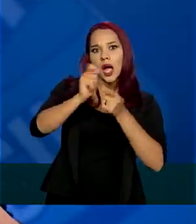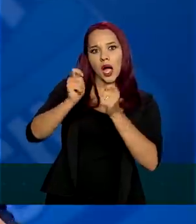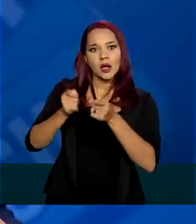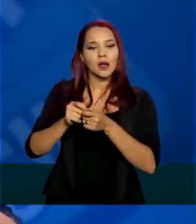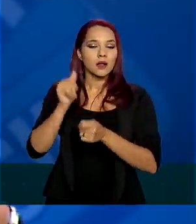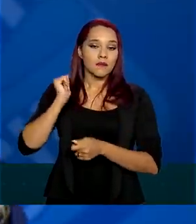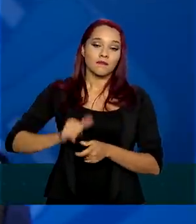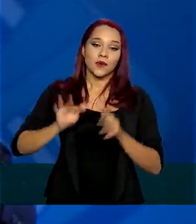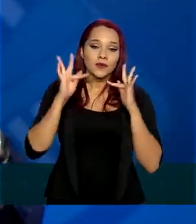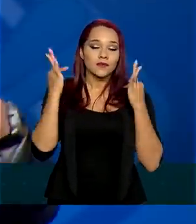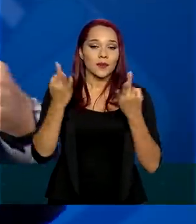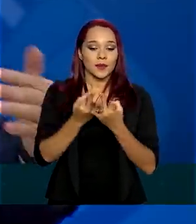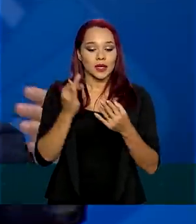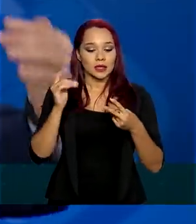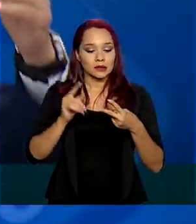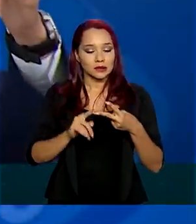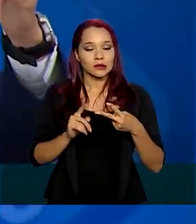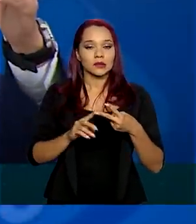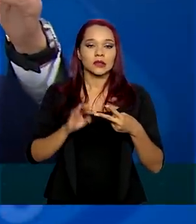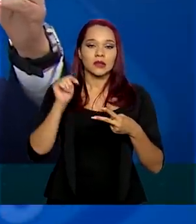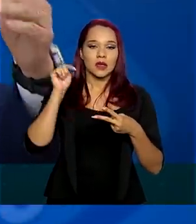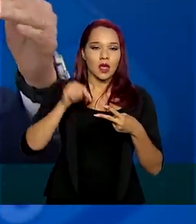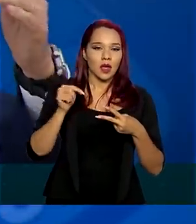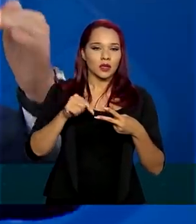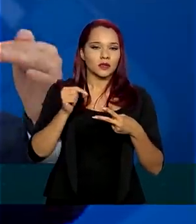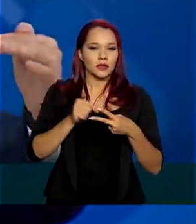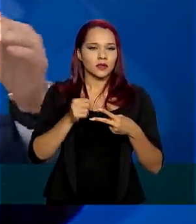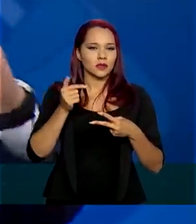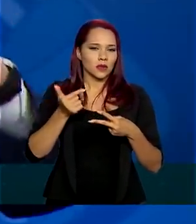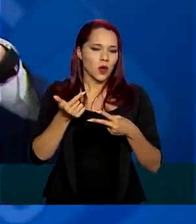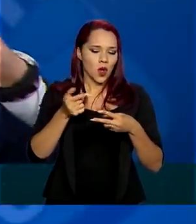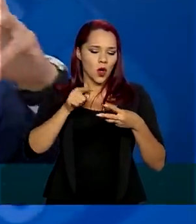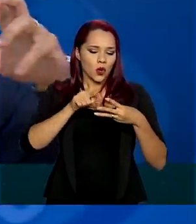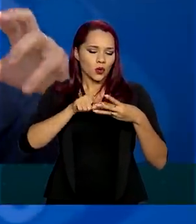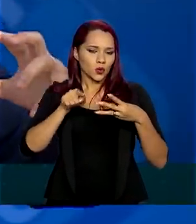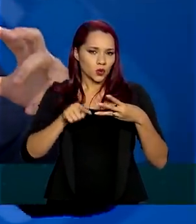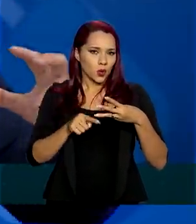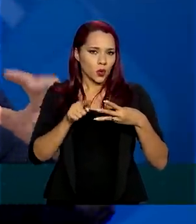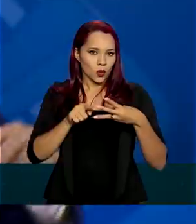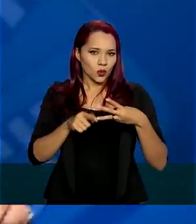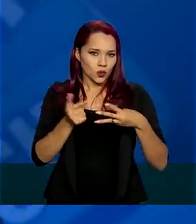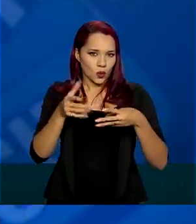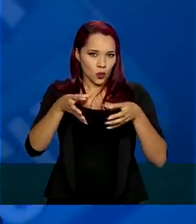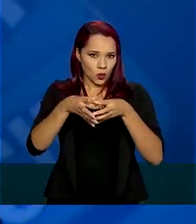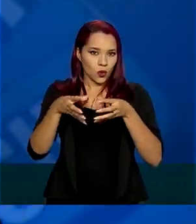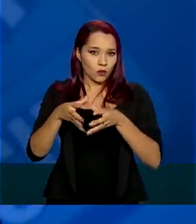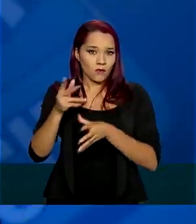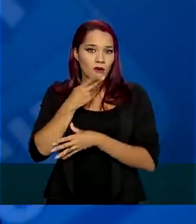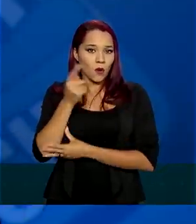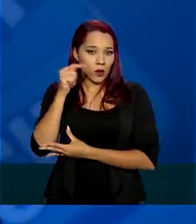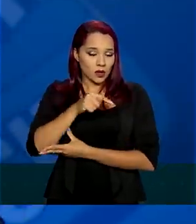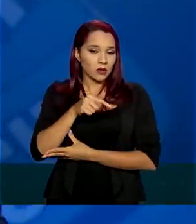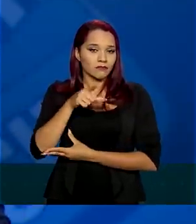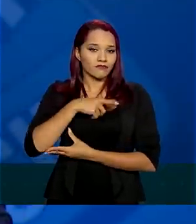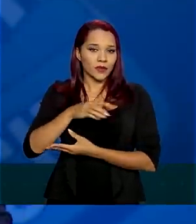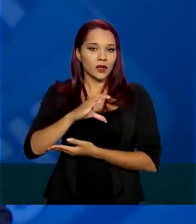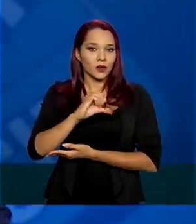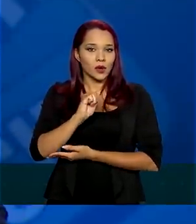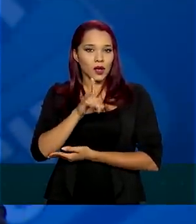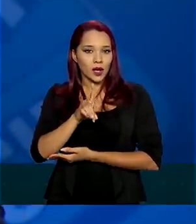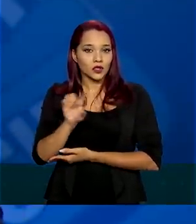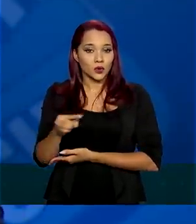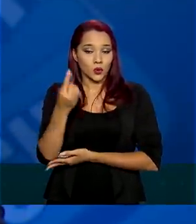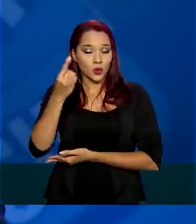o Bolsa Família e estas duas outras, ou dois outros grupos que nós referimos aqui, que estavam no Cadastro Único,